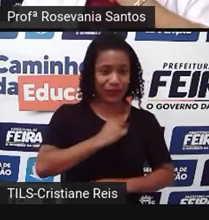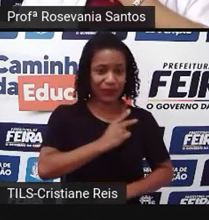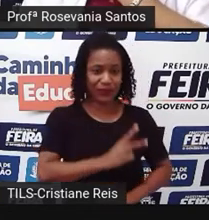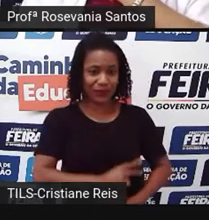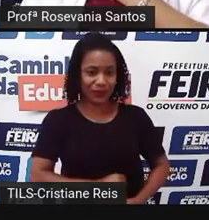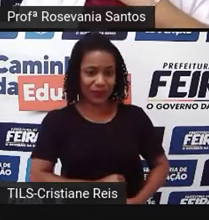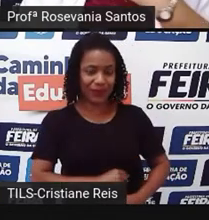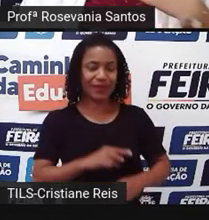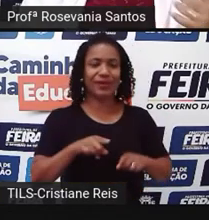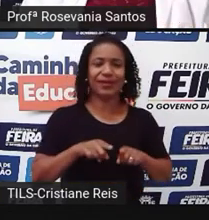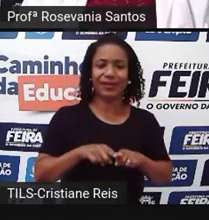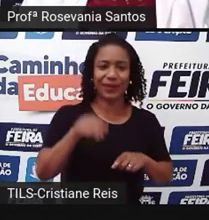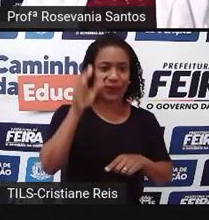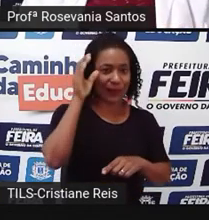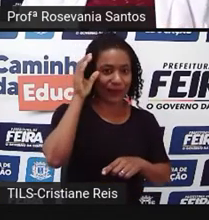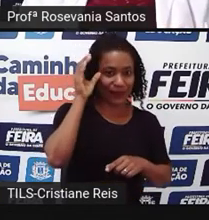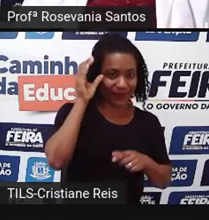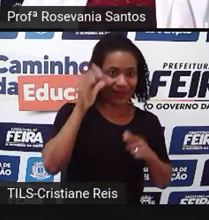coreanos,